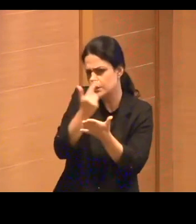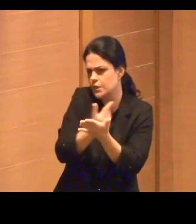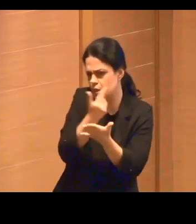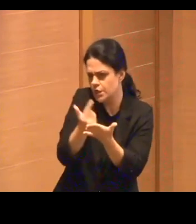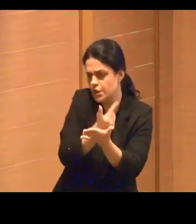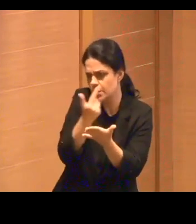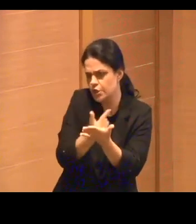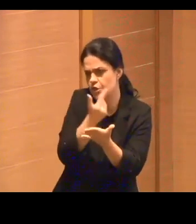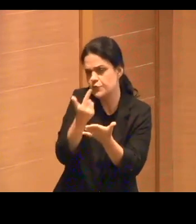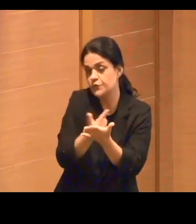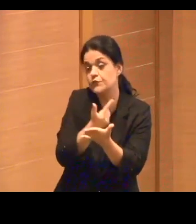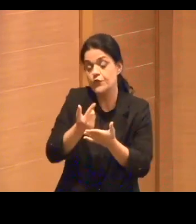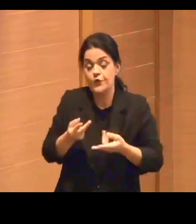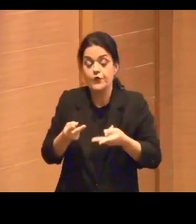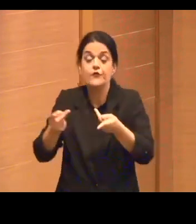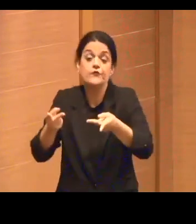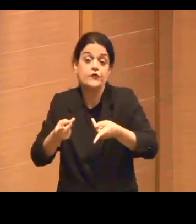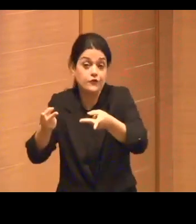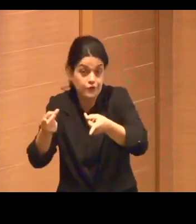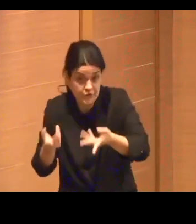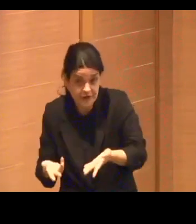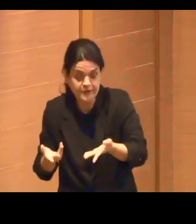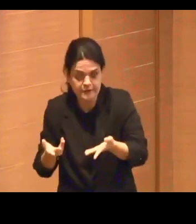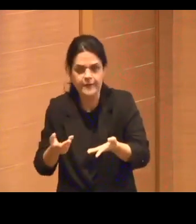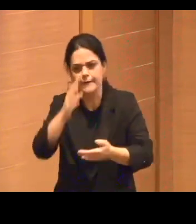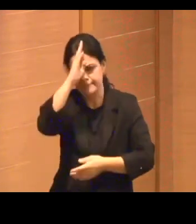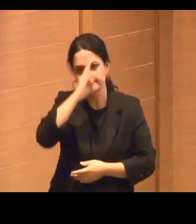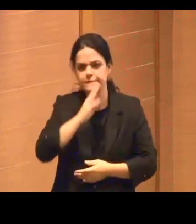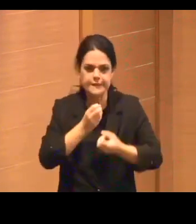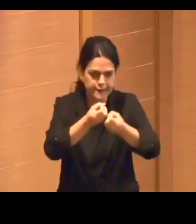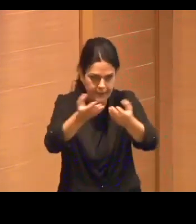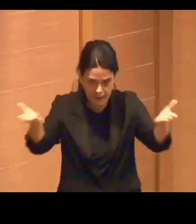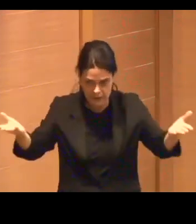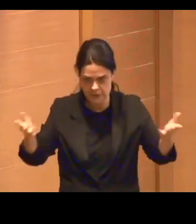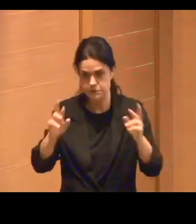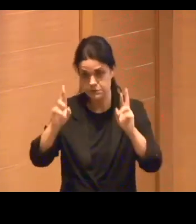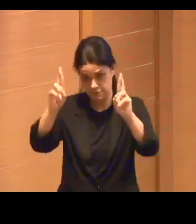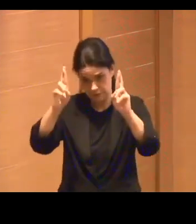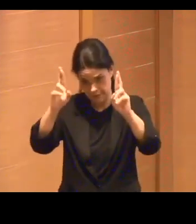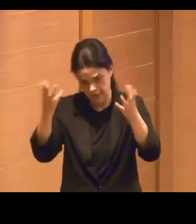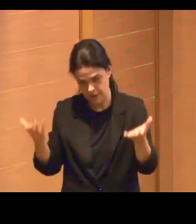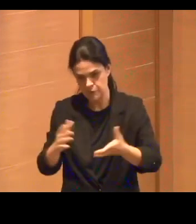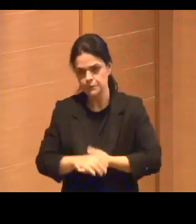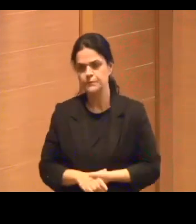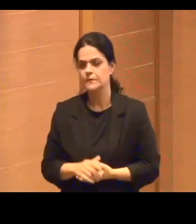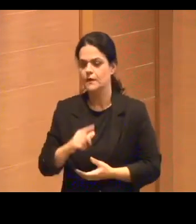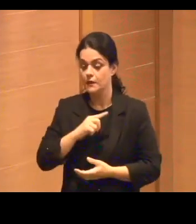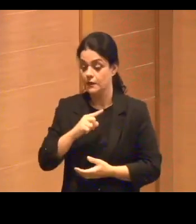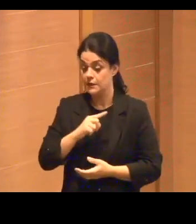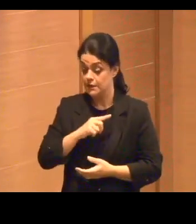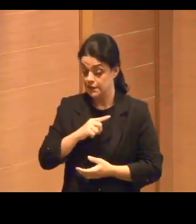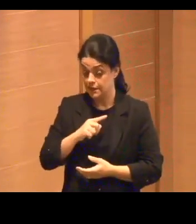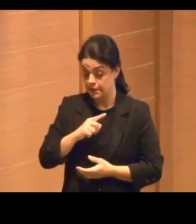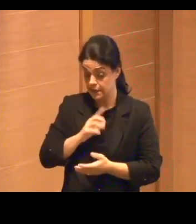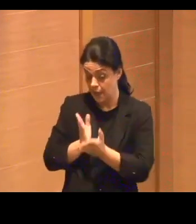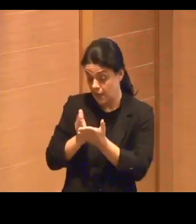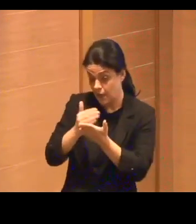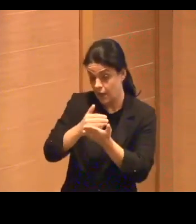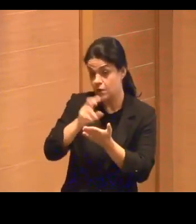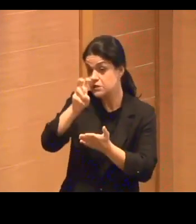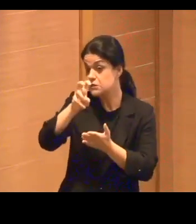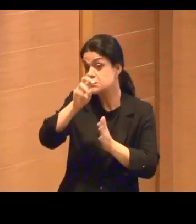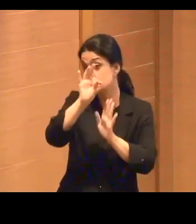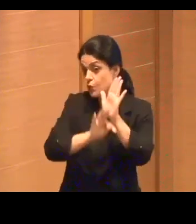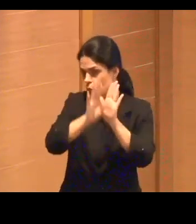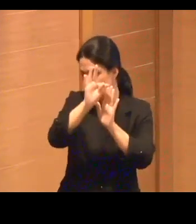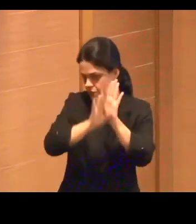à venda e aberto gratuitamente. Ele é um compilado desses cinco textos que nós